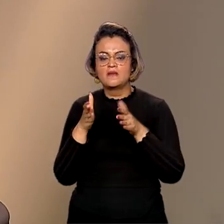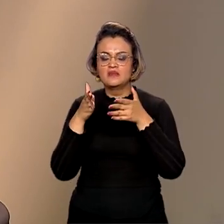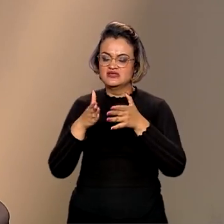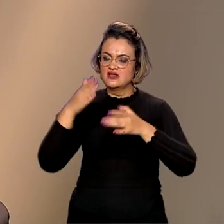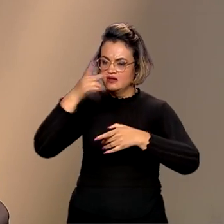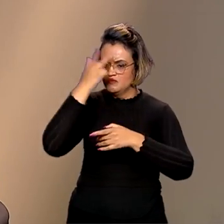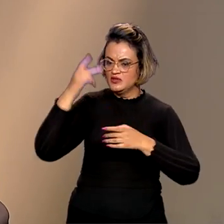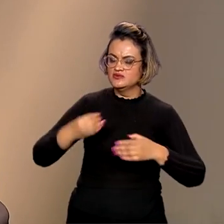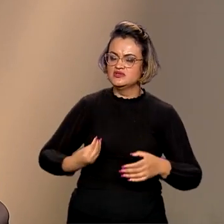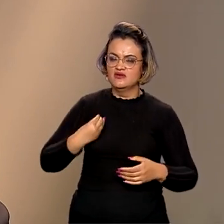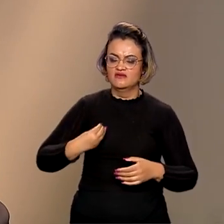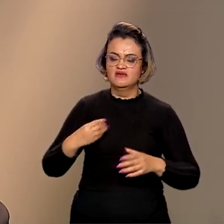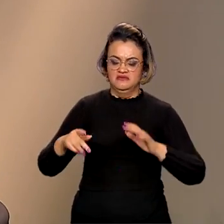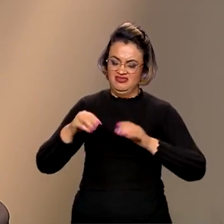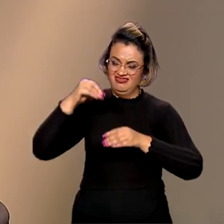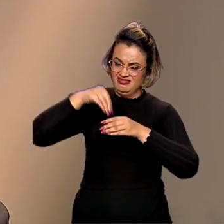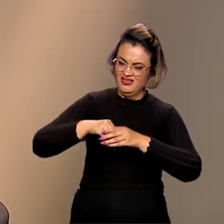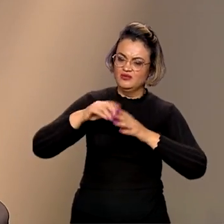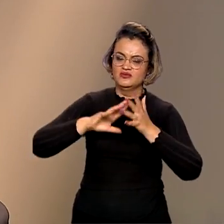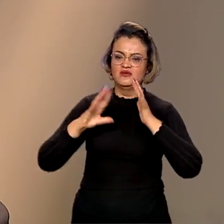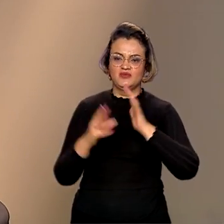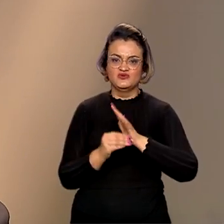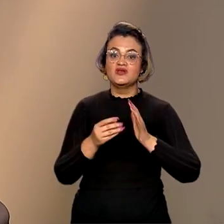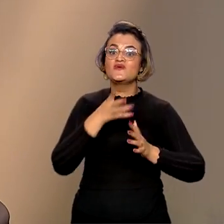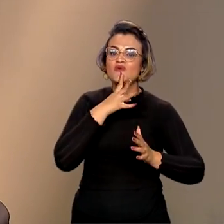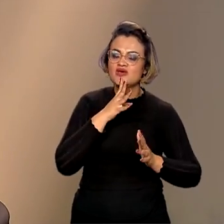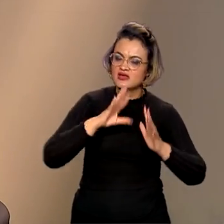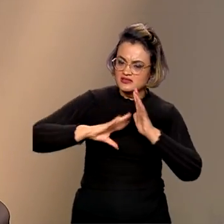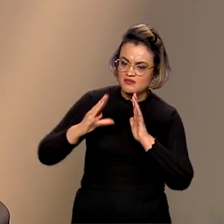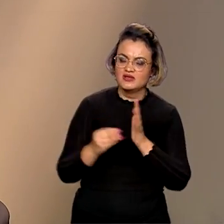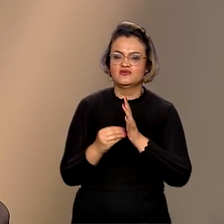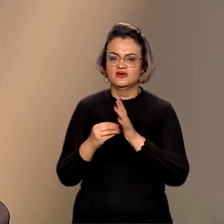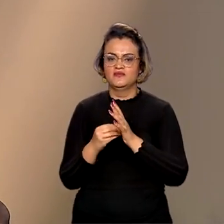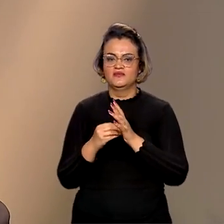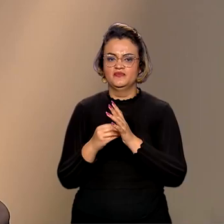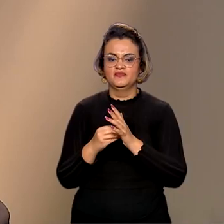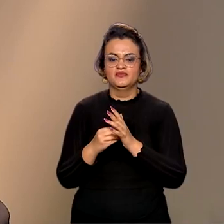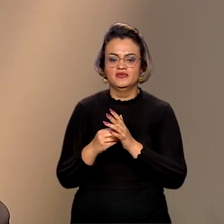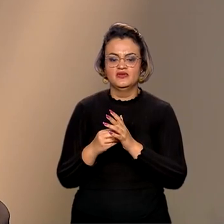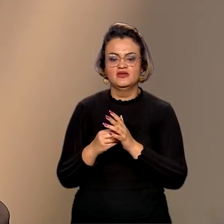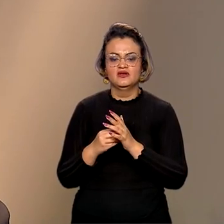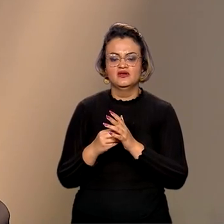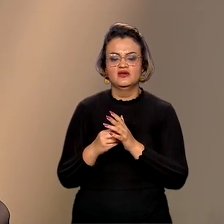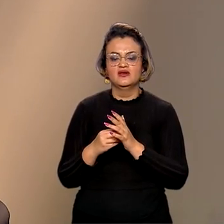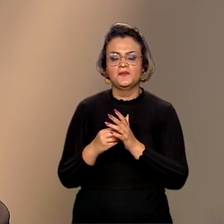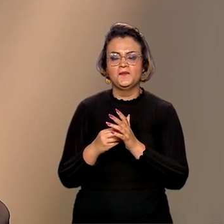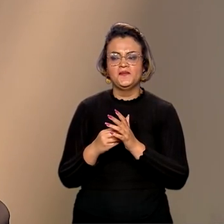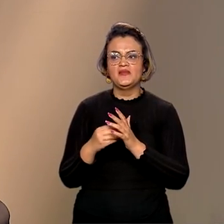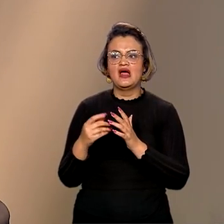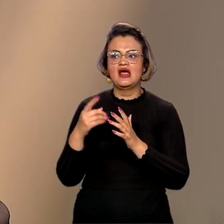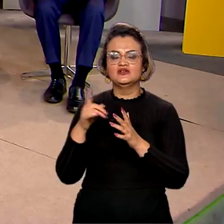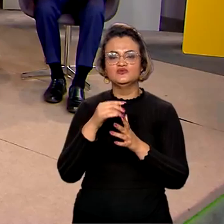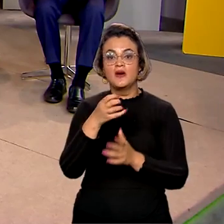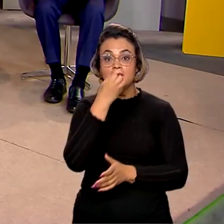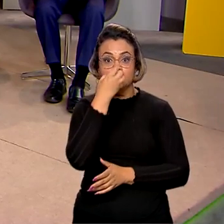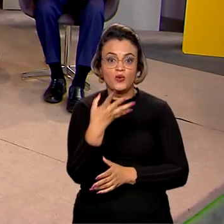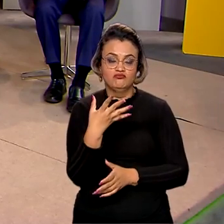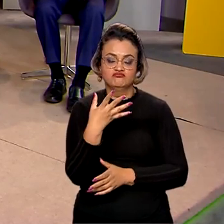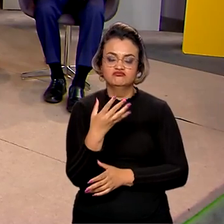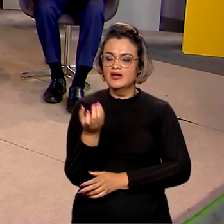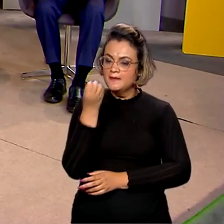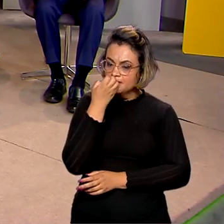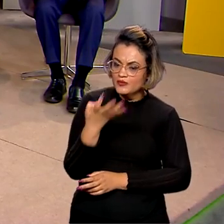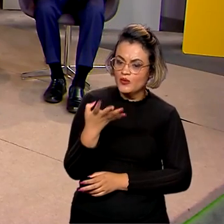vivem na Amazônia, que conhecem a Amazônia. Então, nada mais do que oportuno trazer